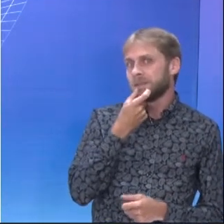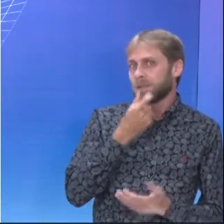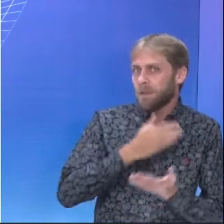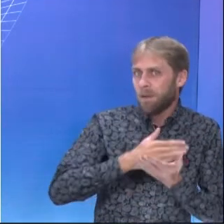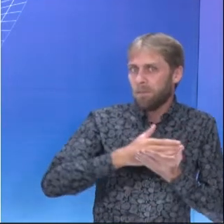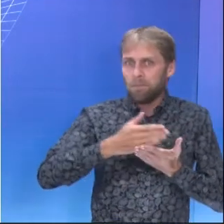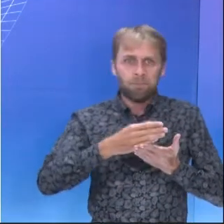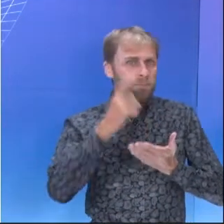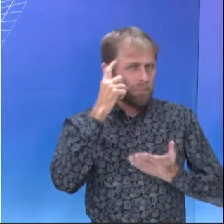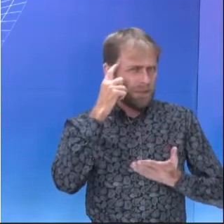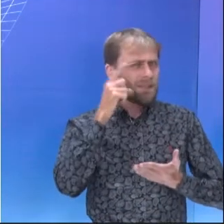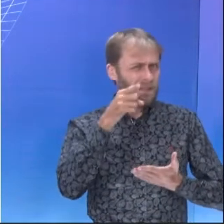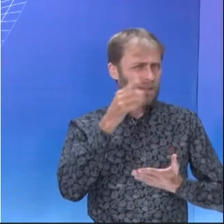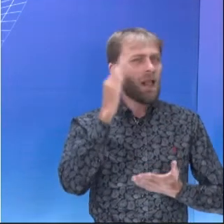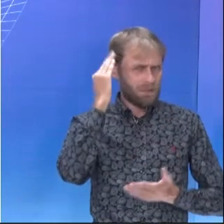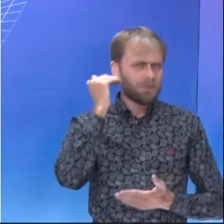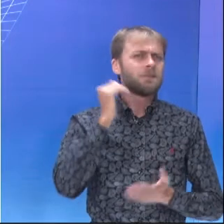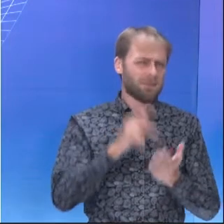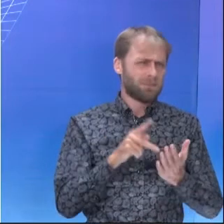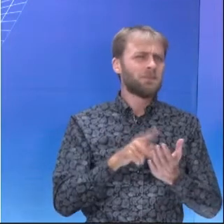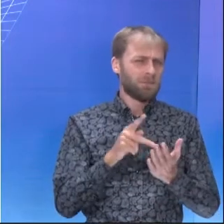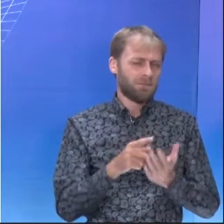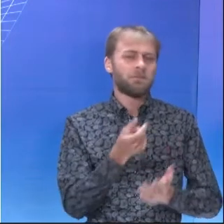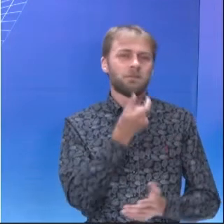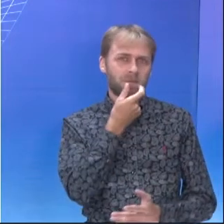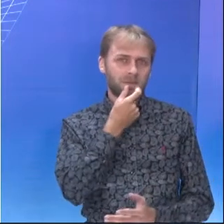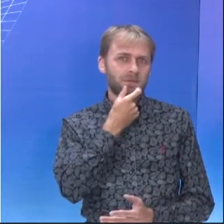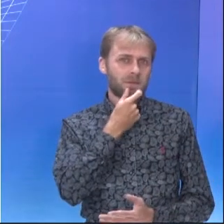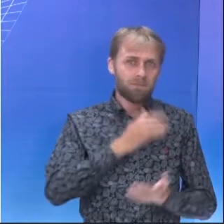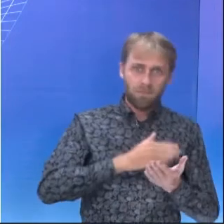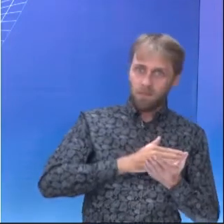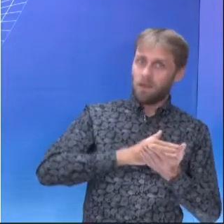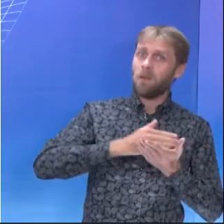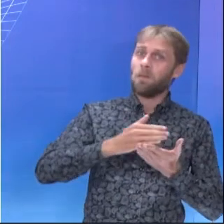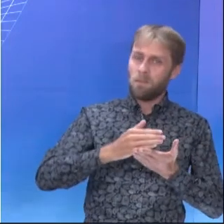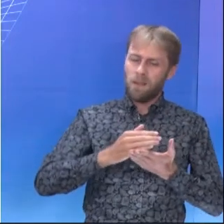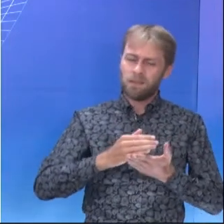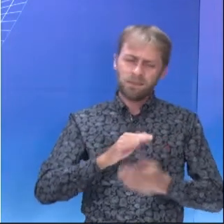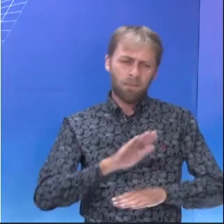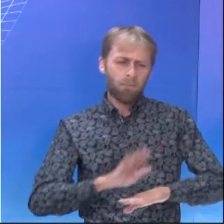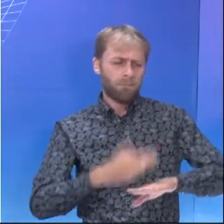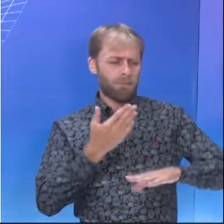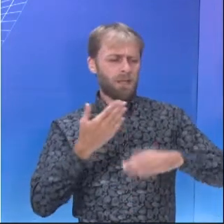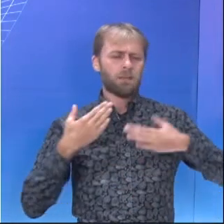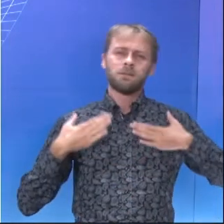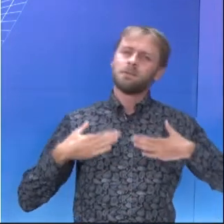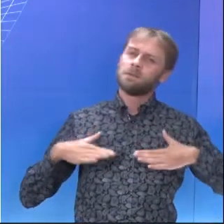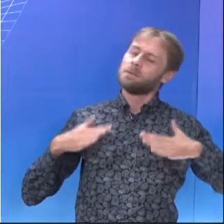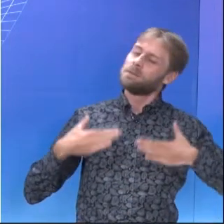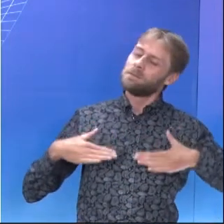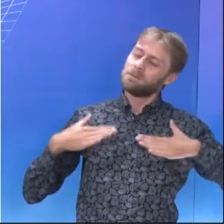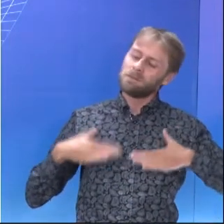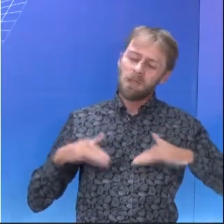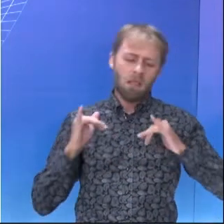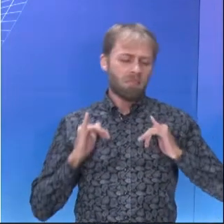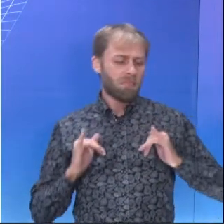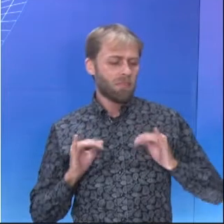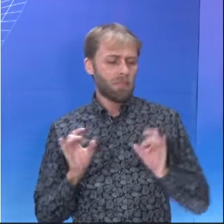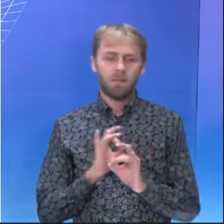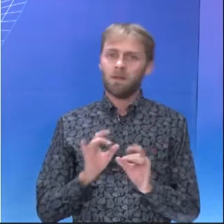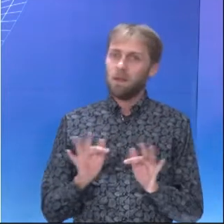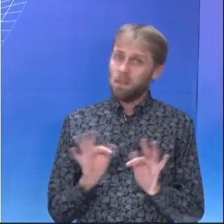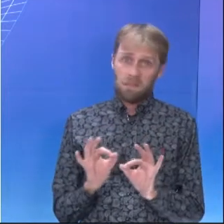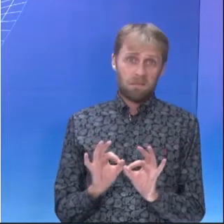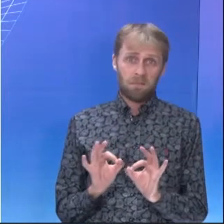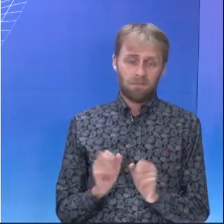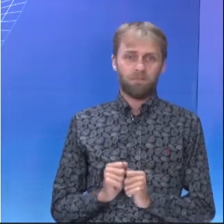conhecimento da língua inglesa. E quando você começar a pensar que sabe realmente alguma coisa de inglês, vai começar a ficar